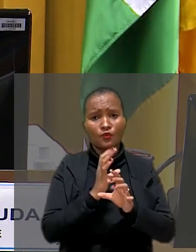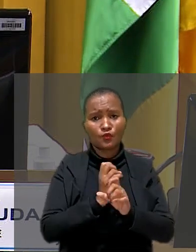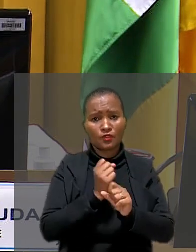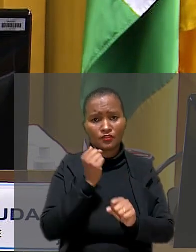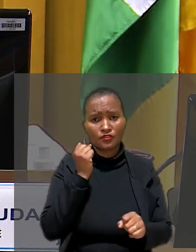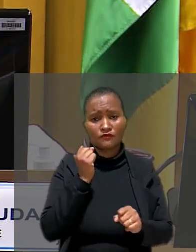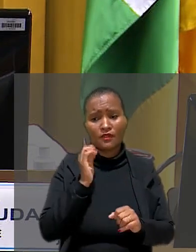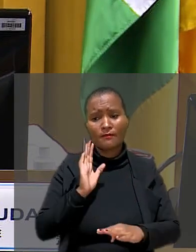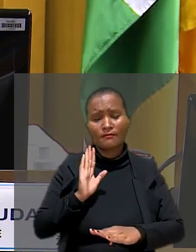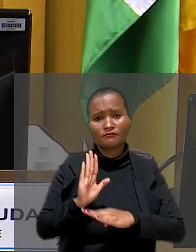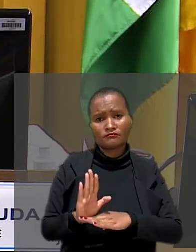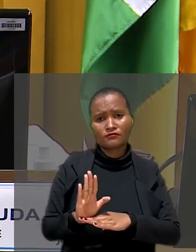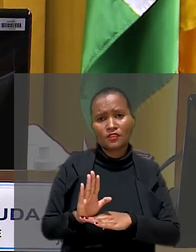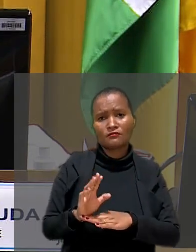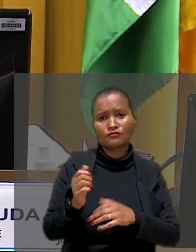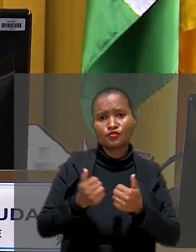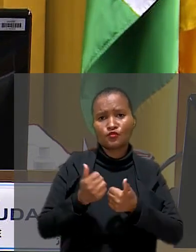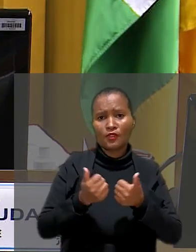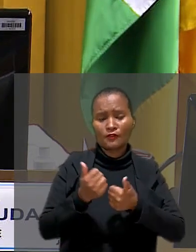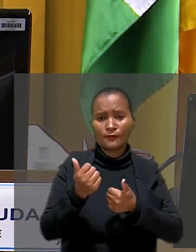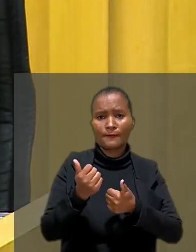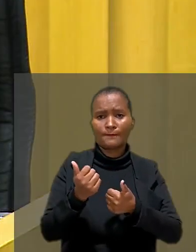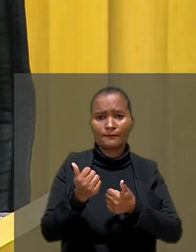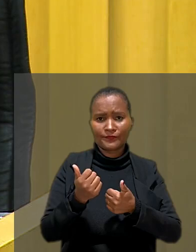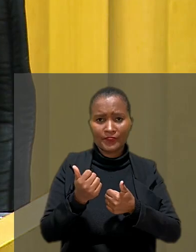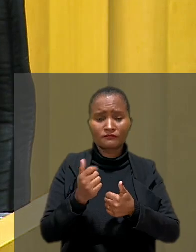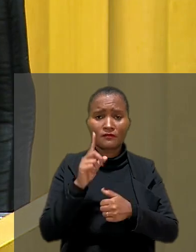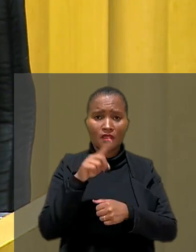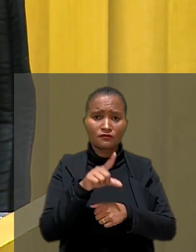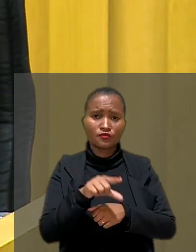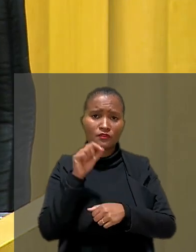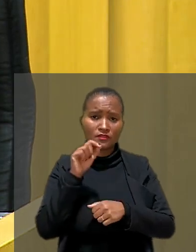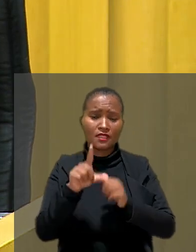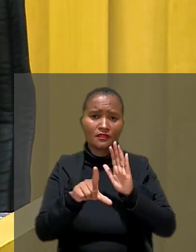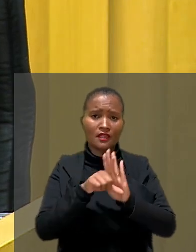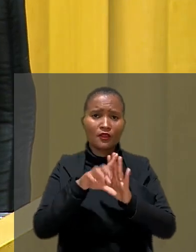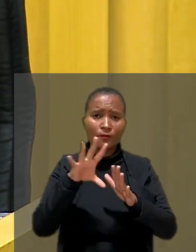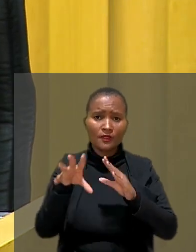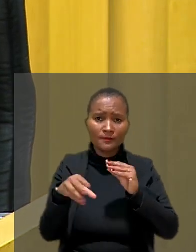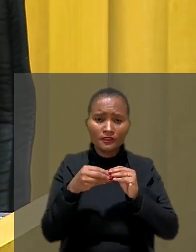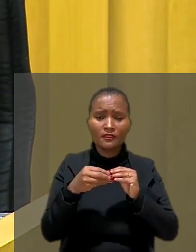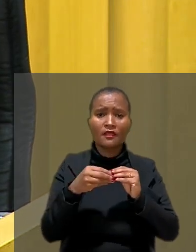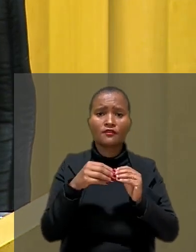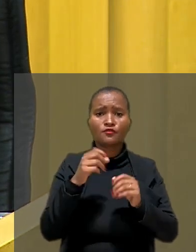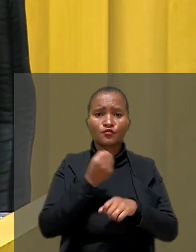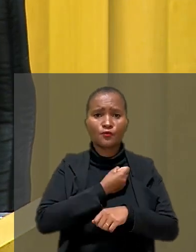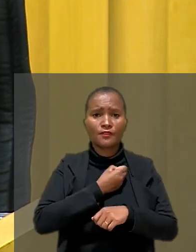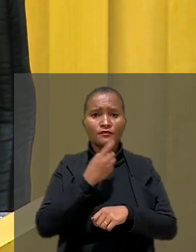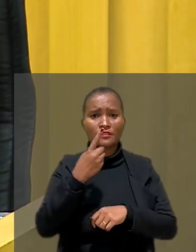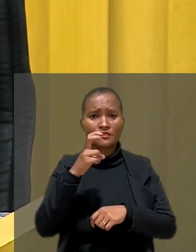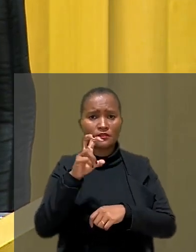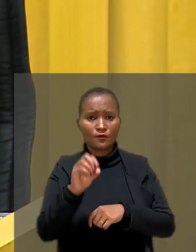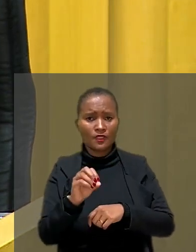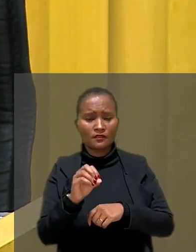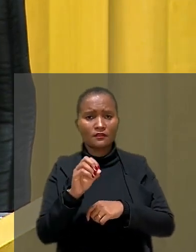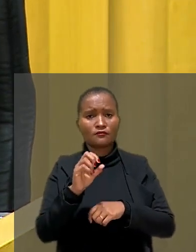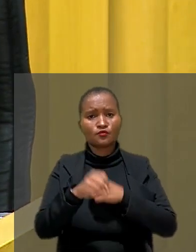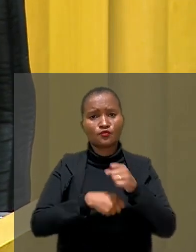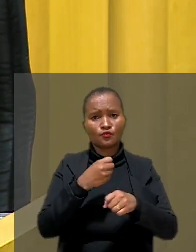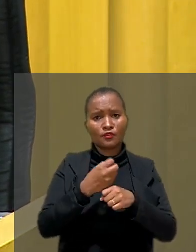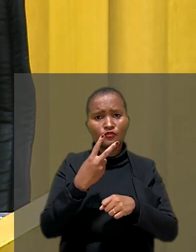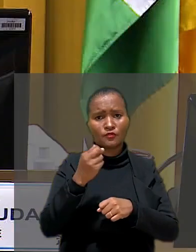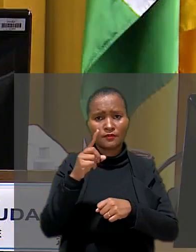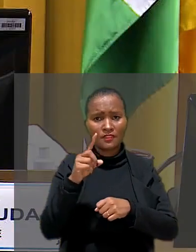não lucrativa em benefício do jogador. Essa situação é definida na Lei Complementar nº 150, de